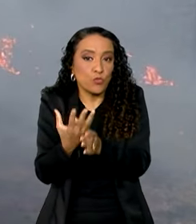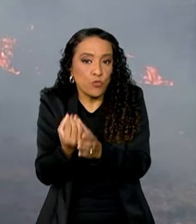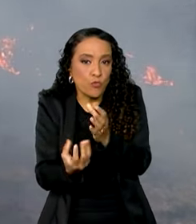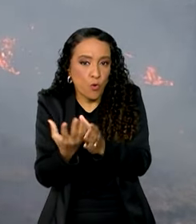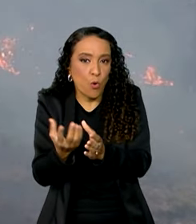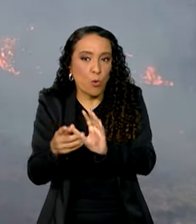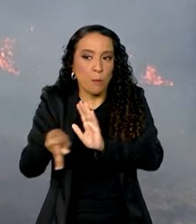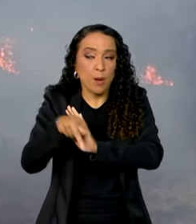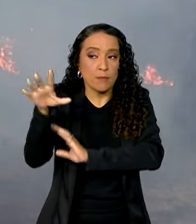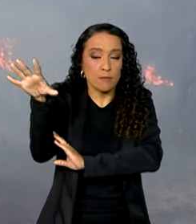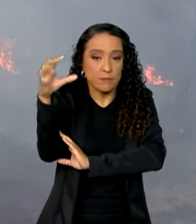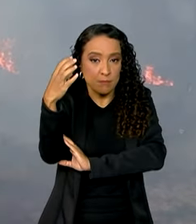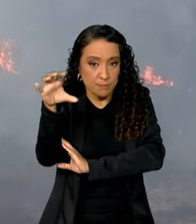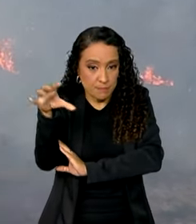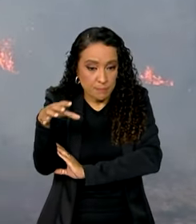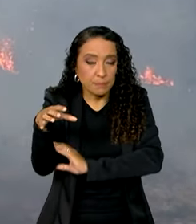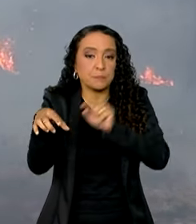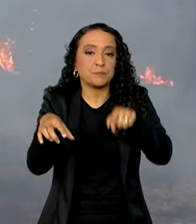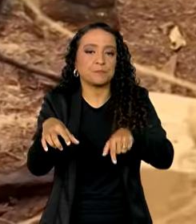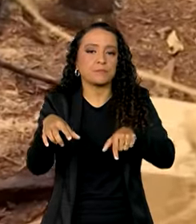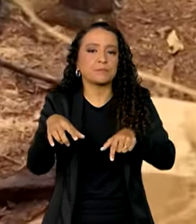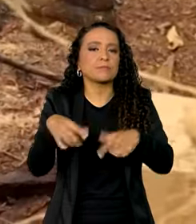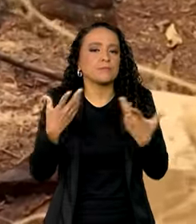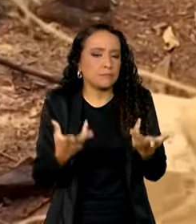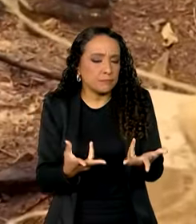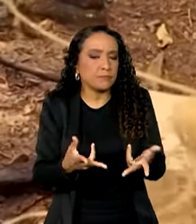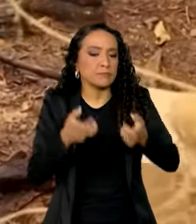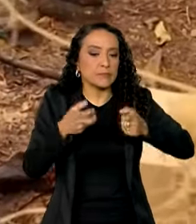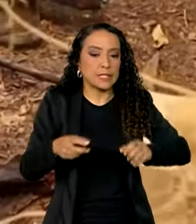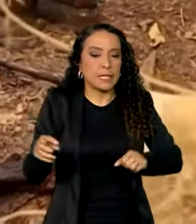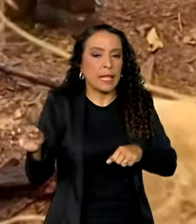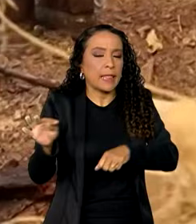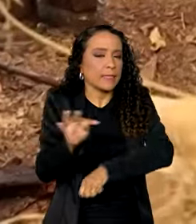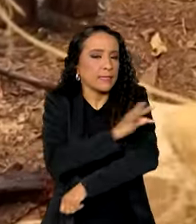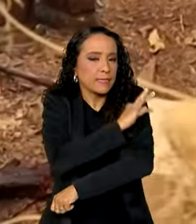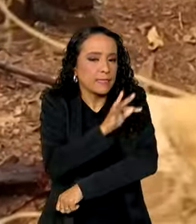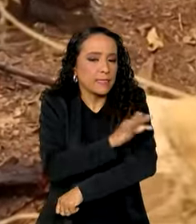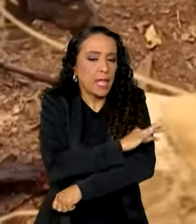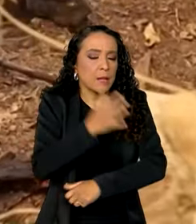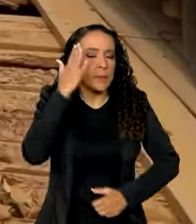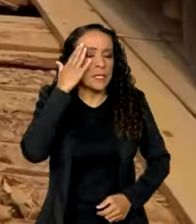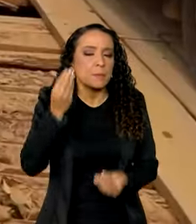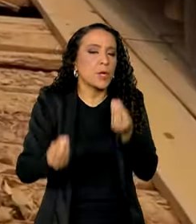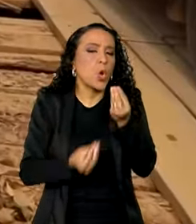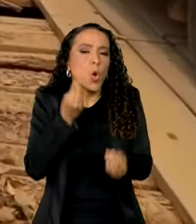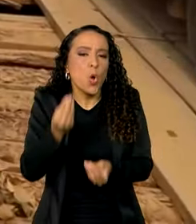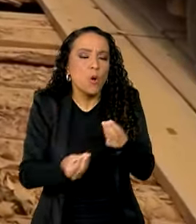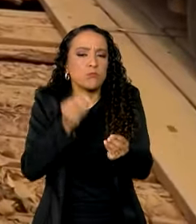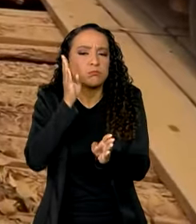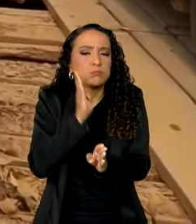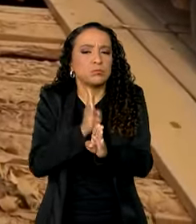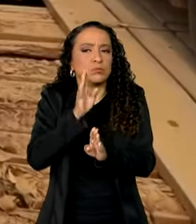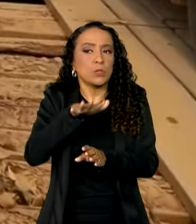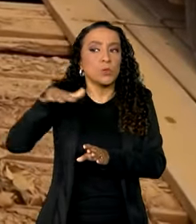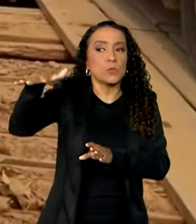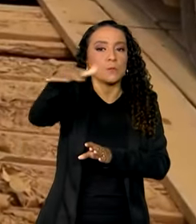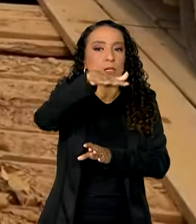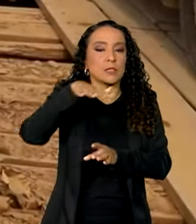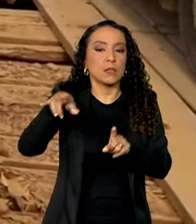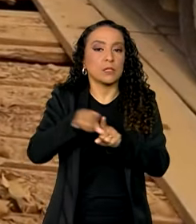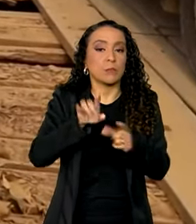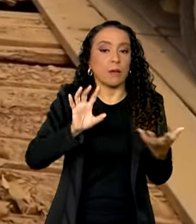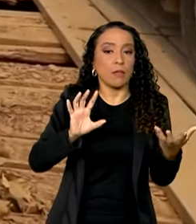por satélite, nós aplicamos técnicas para fazer essa sobreposição tanto espacial quanto